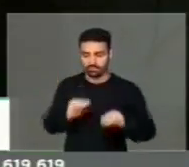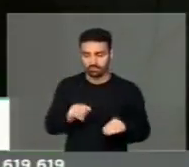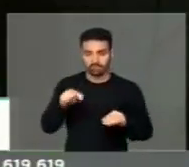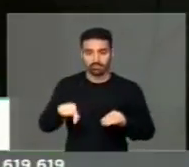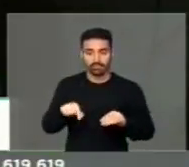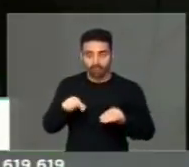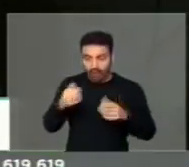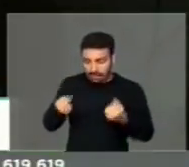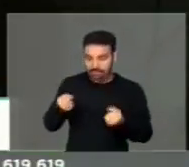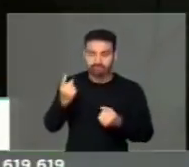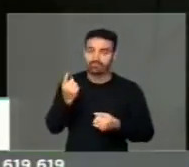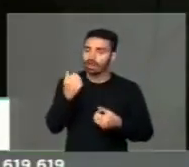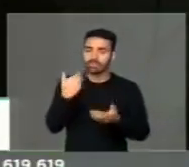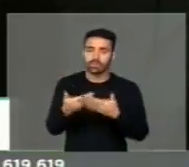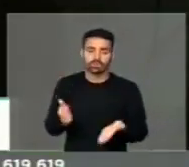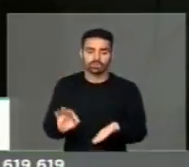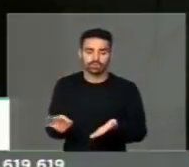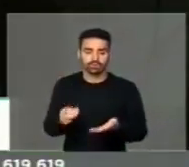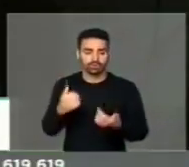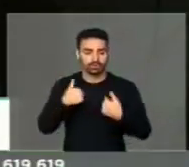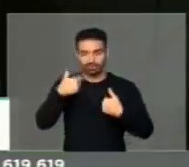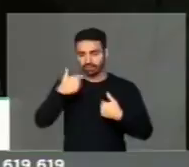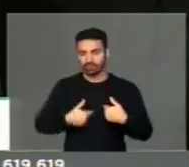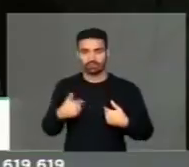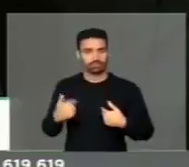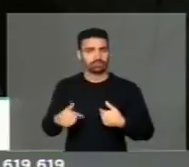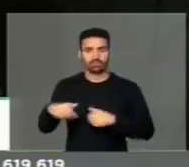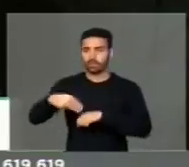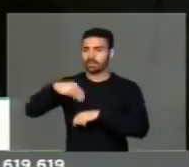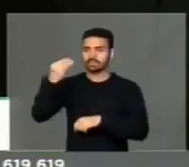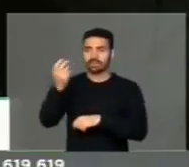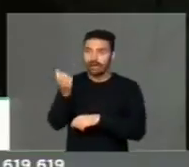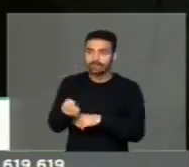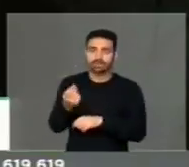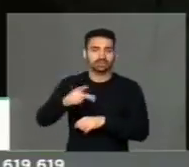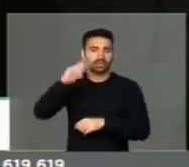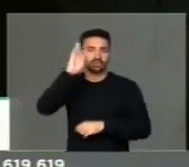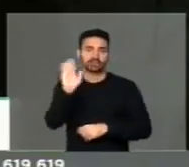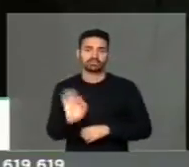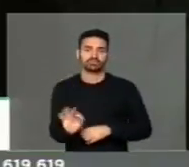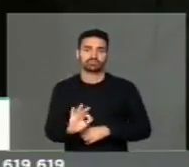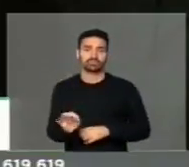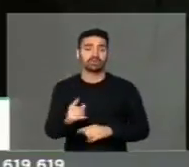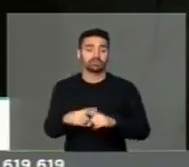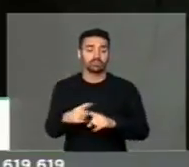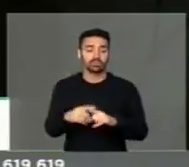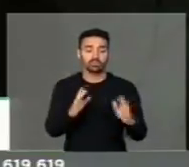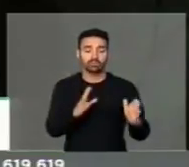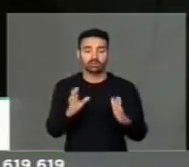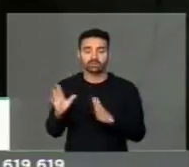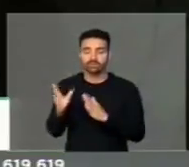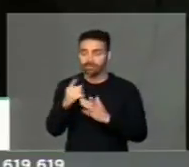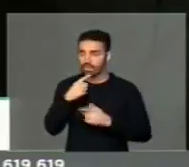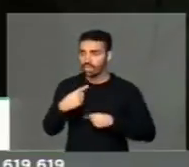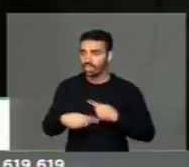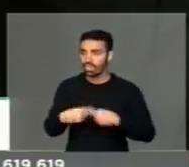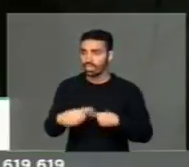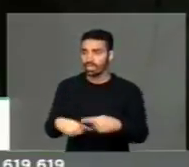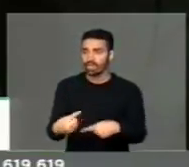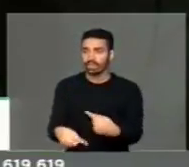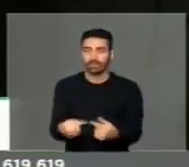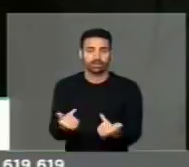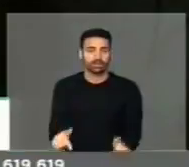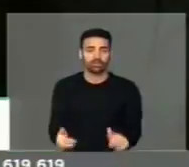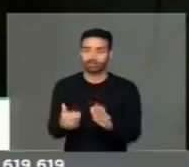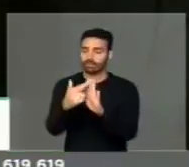Eu mesma, até hoje, não tenho meu título de mestrado reconhecido no Brasil porque é um processo burocrático muito complicado e que não